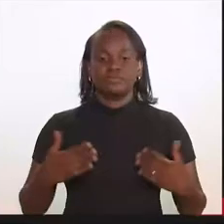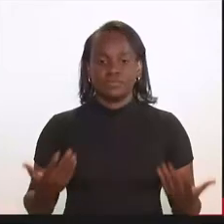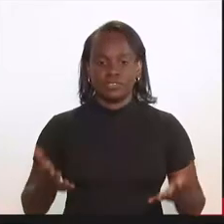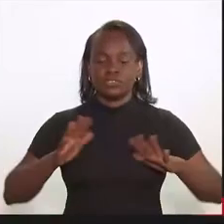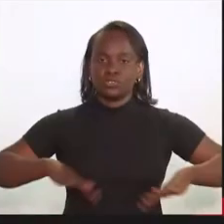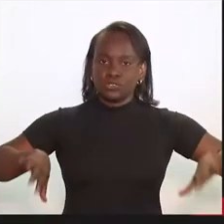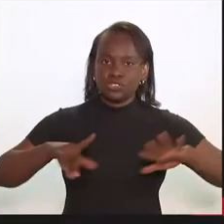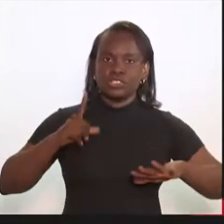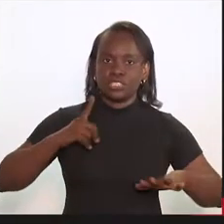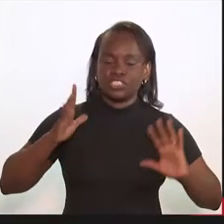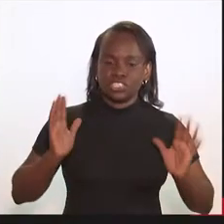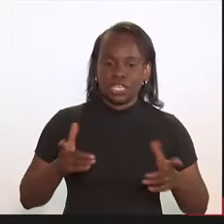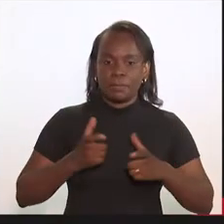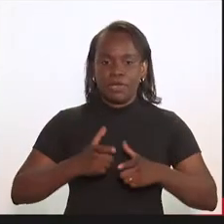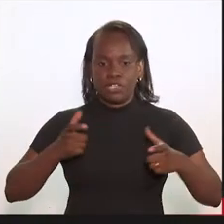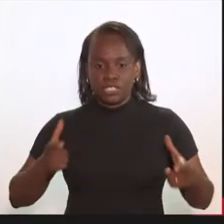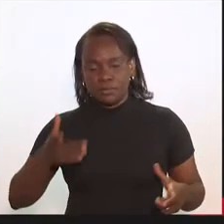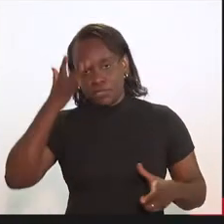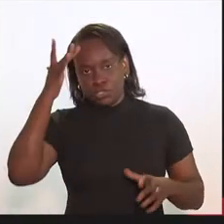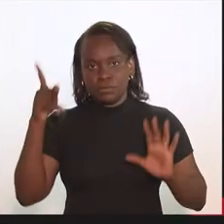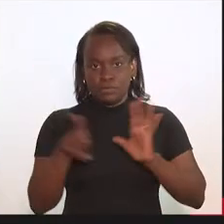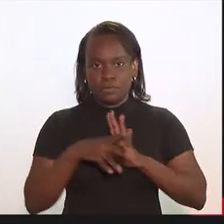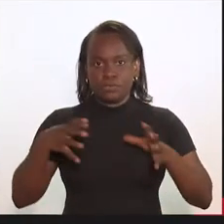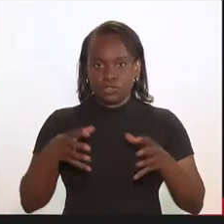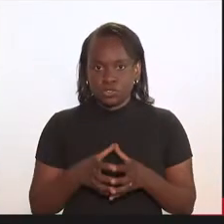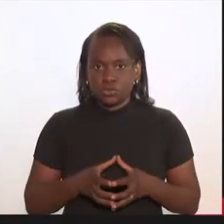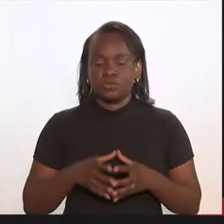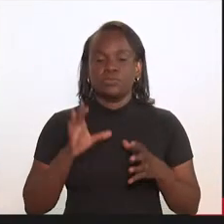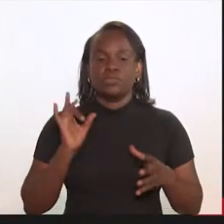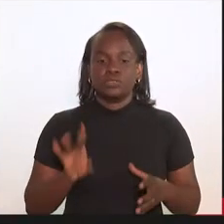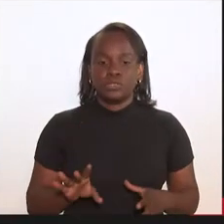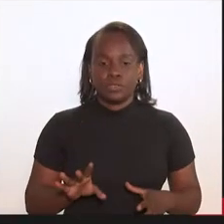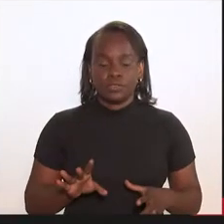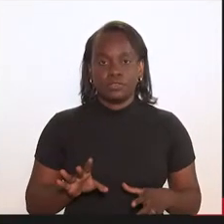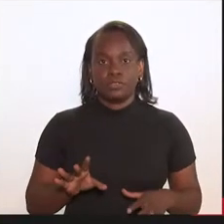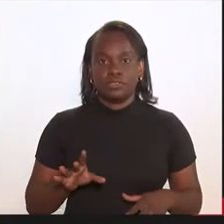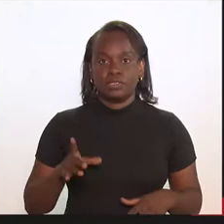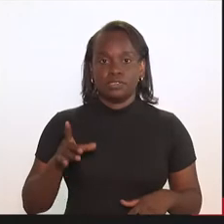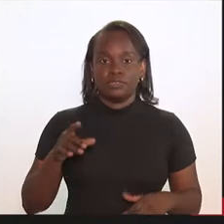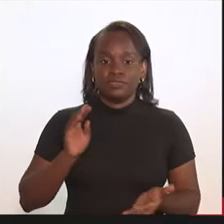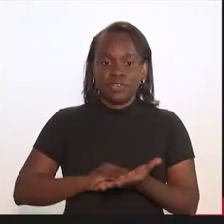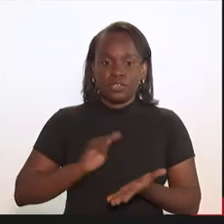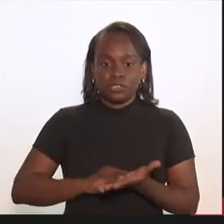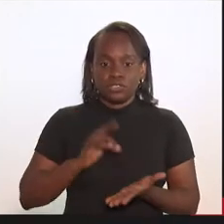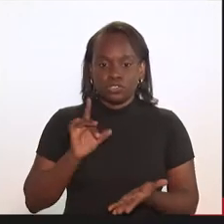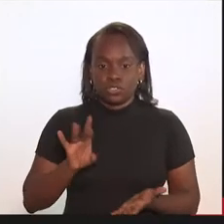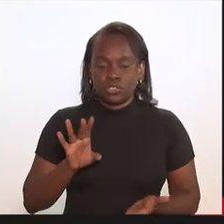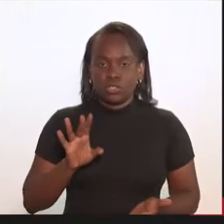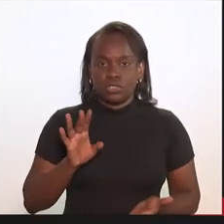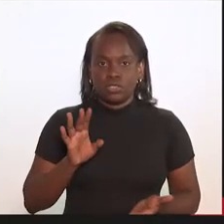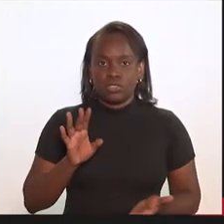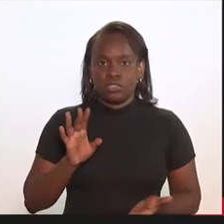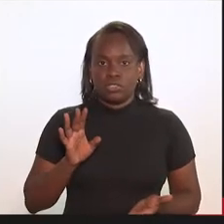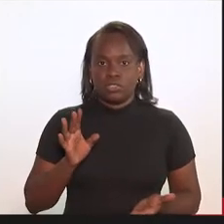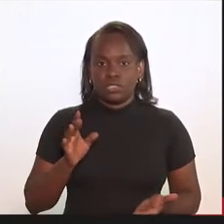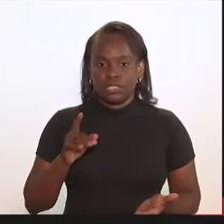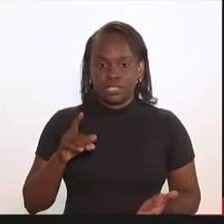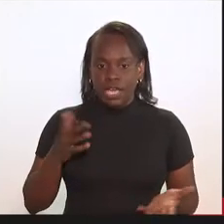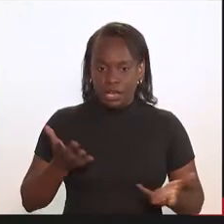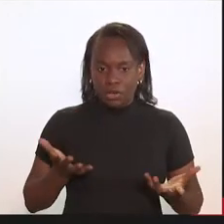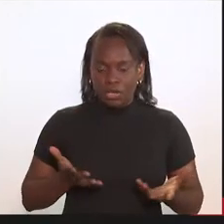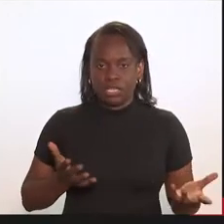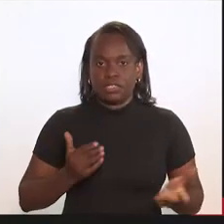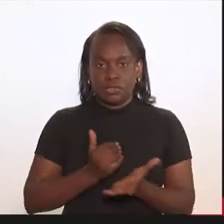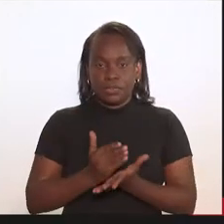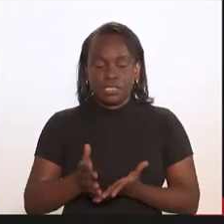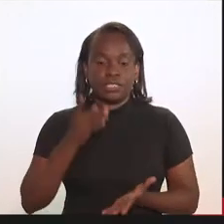Todos, né, nós já temos aí a maioria dos membros, só estaria, né, faltando até esse momento